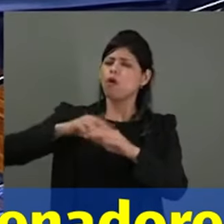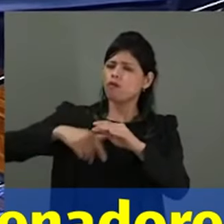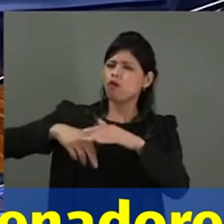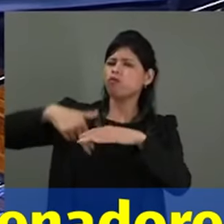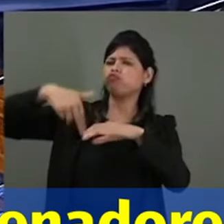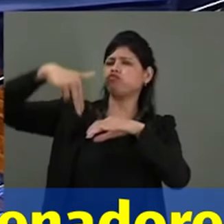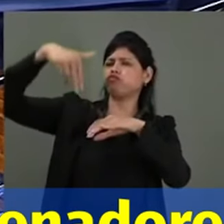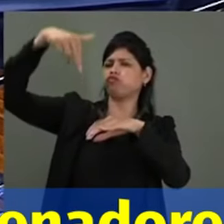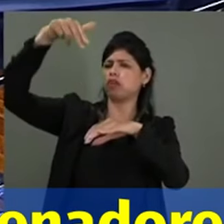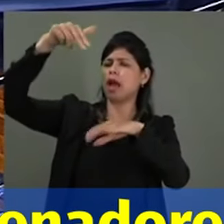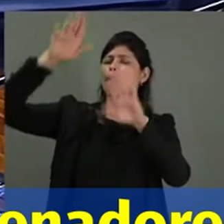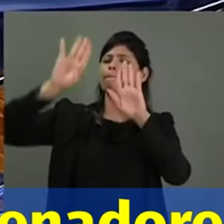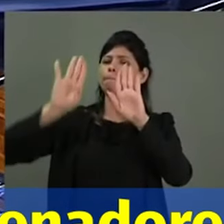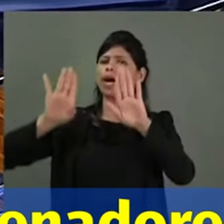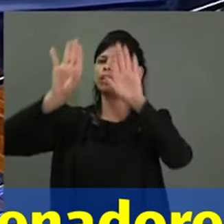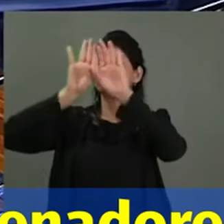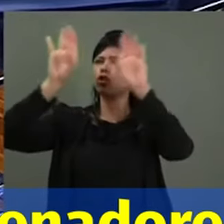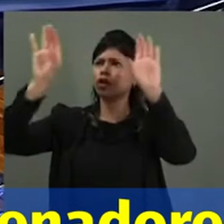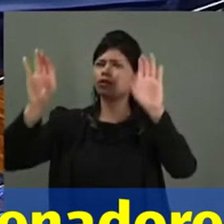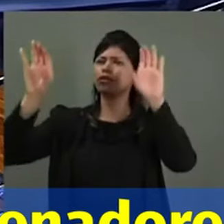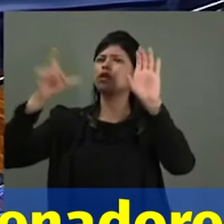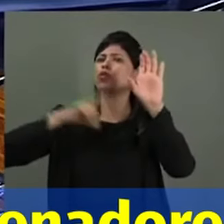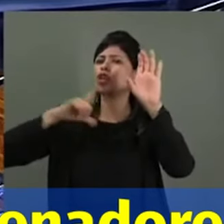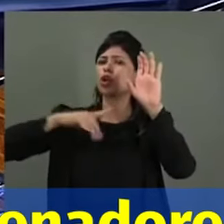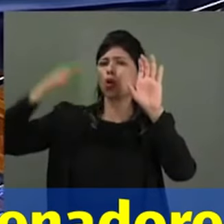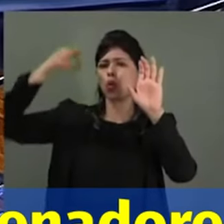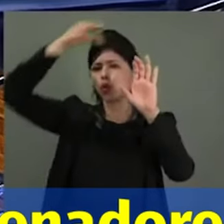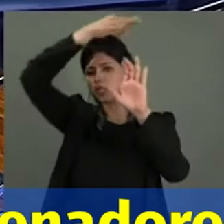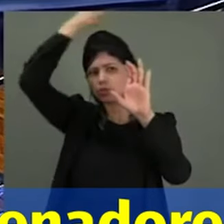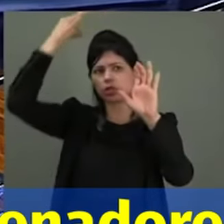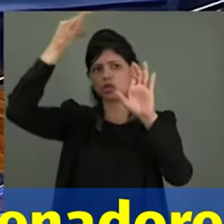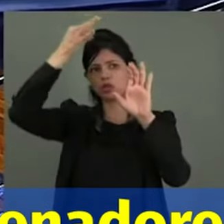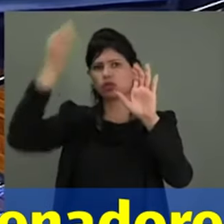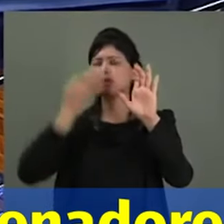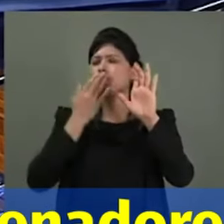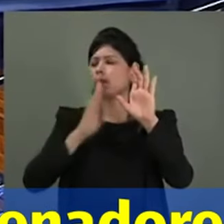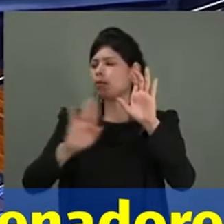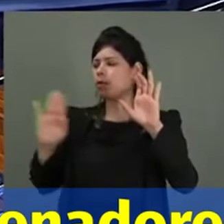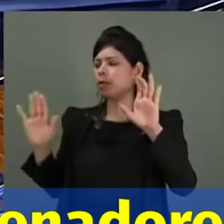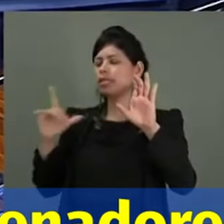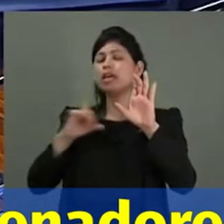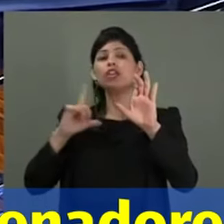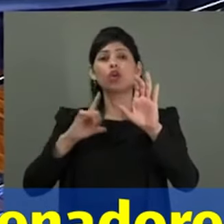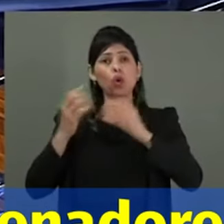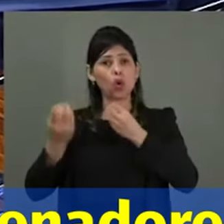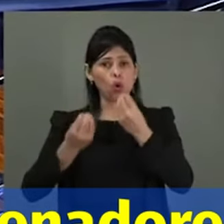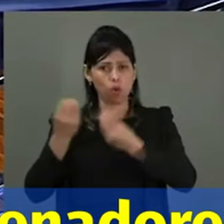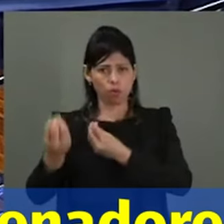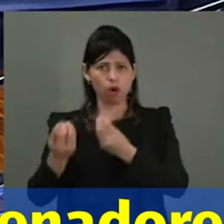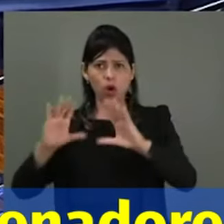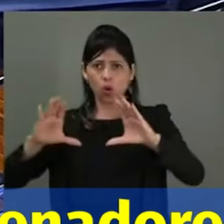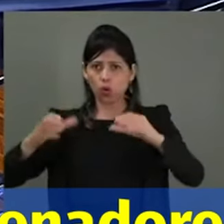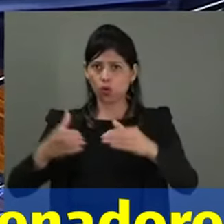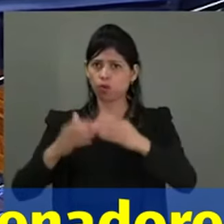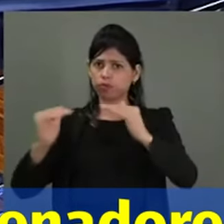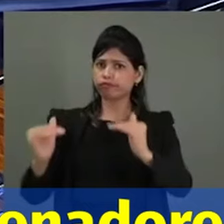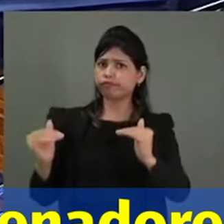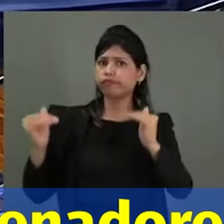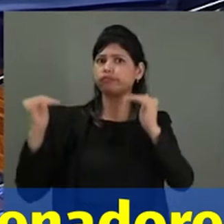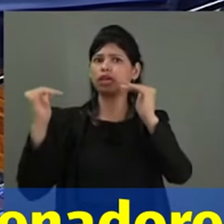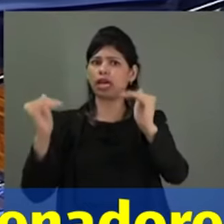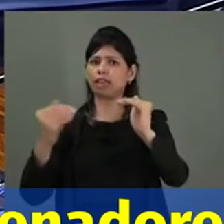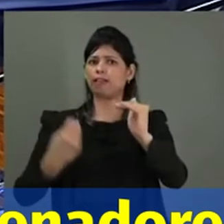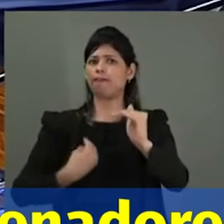a saber, o Espírito Santo da promessa, há uma cadeia de autoridade na vida, e em